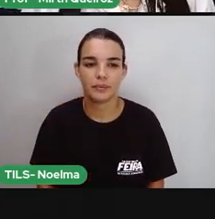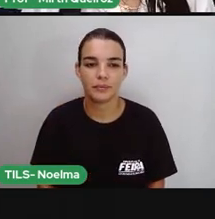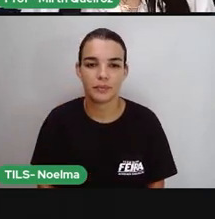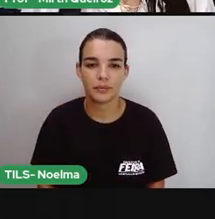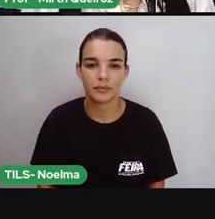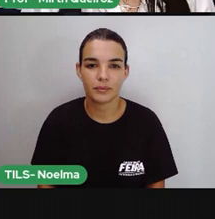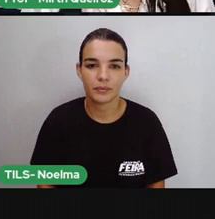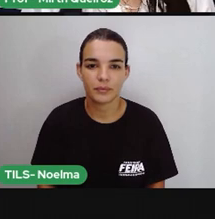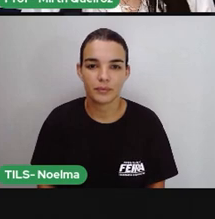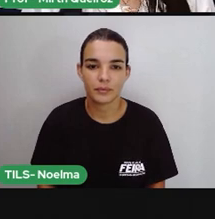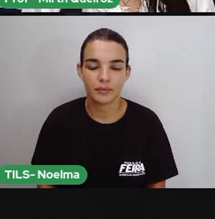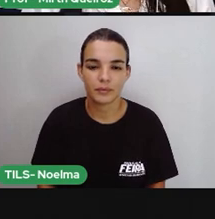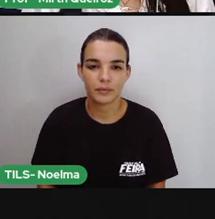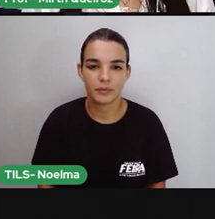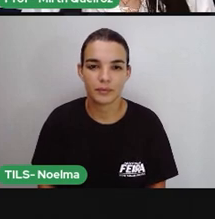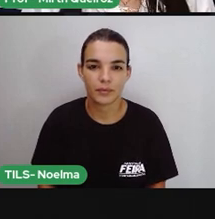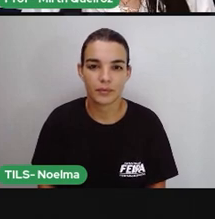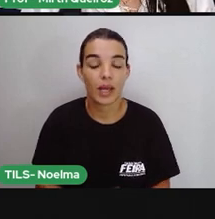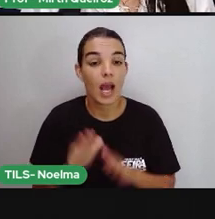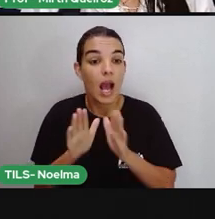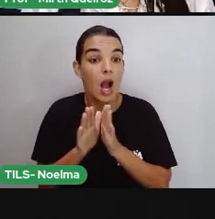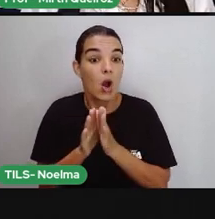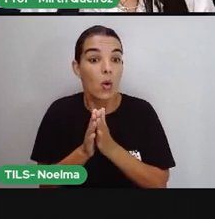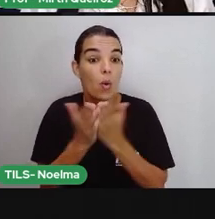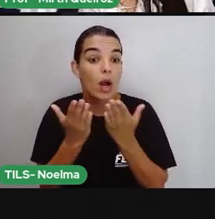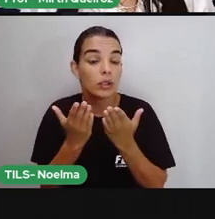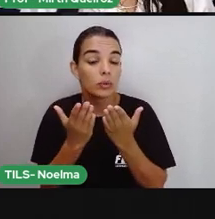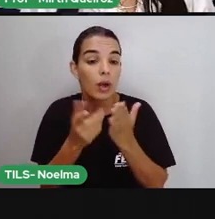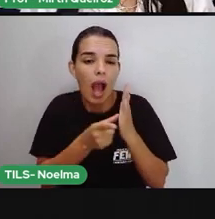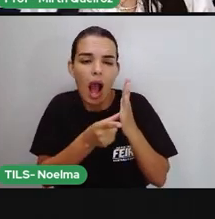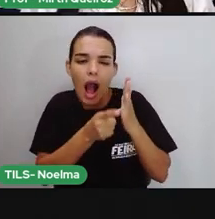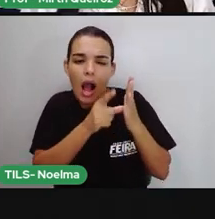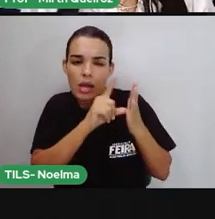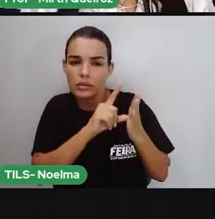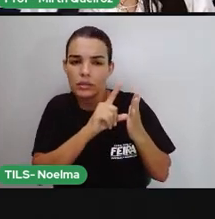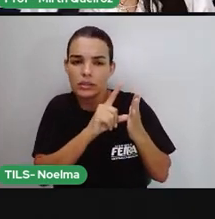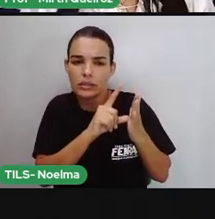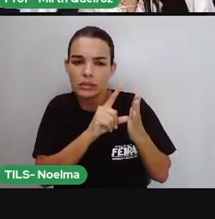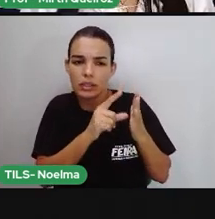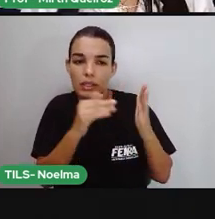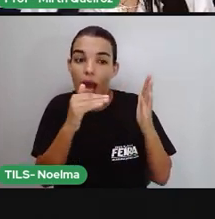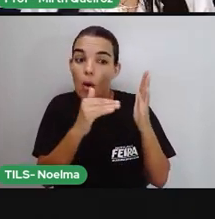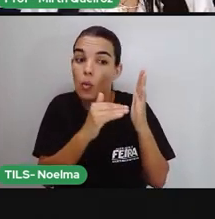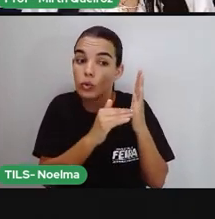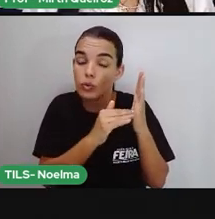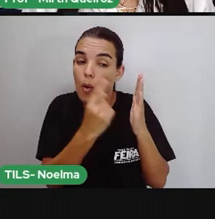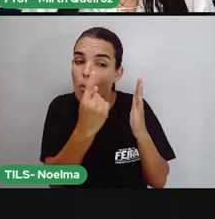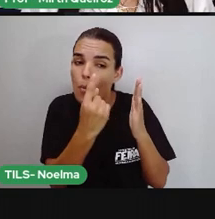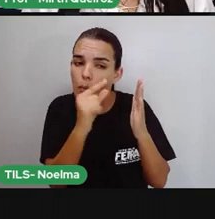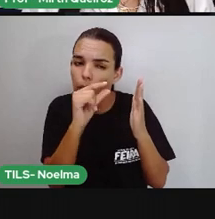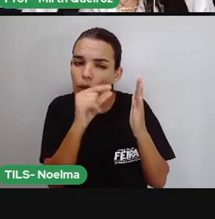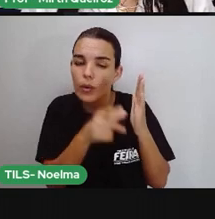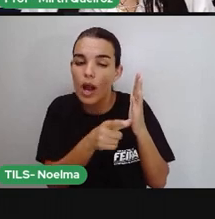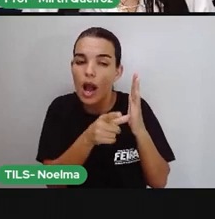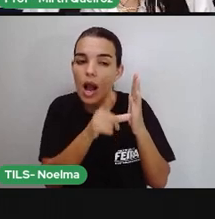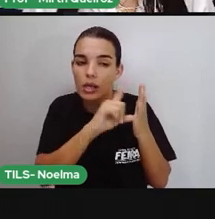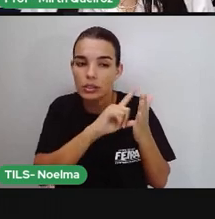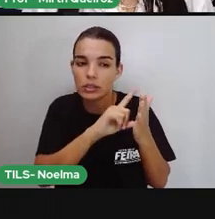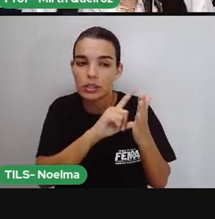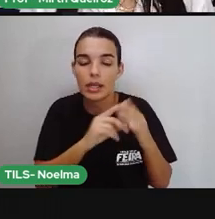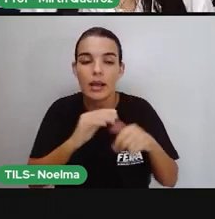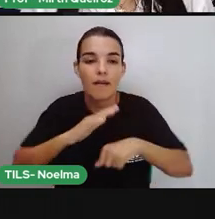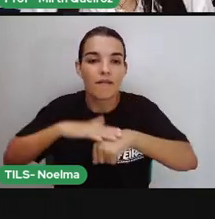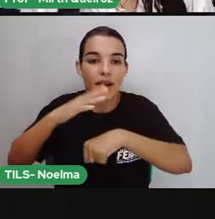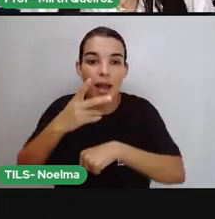Quando a penúltima sílaba é a sílaba que a gente fala com maior